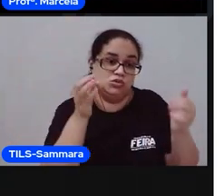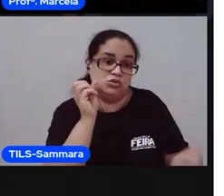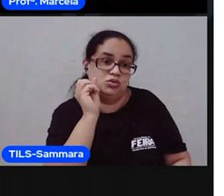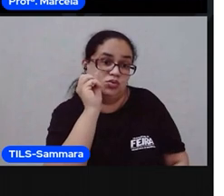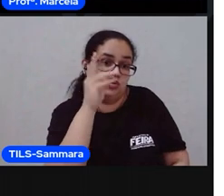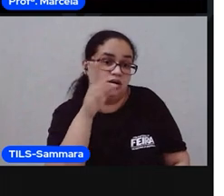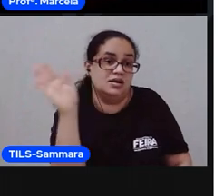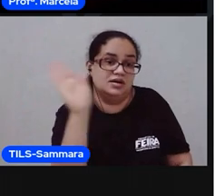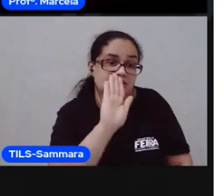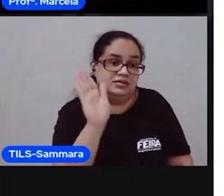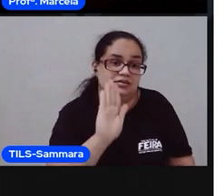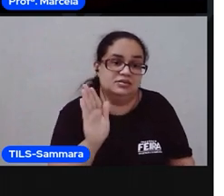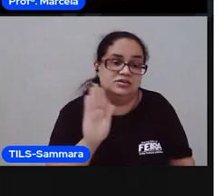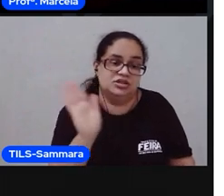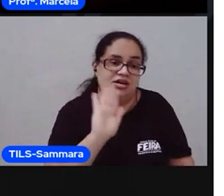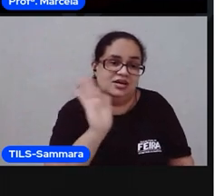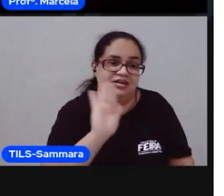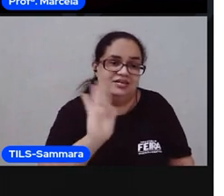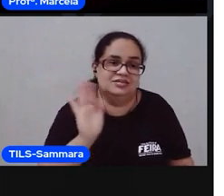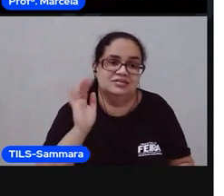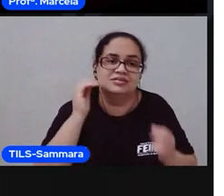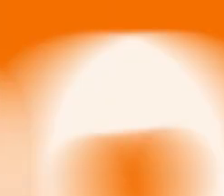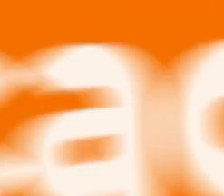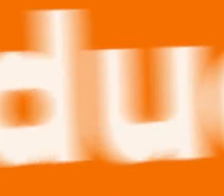Até daqui a pouco. Tchau!